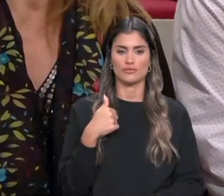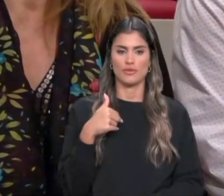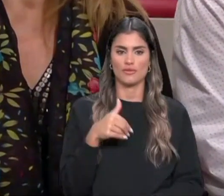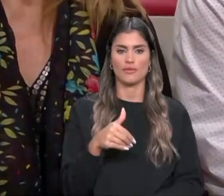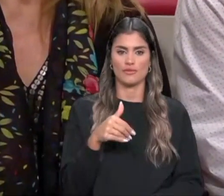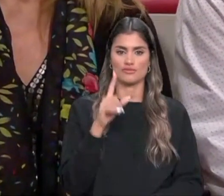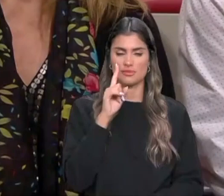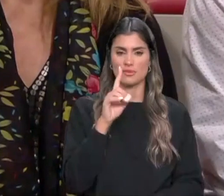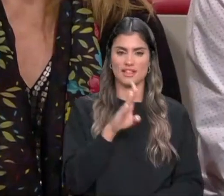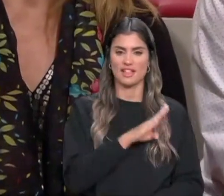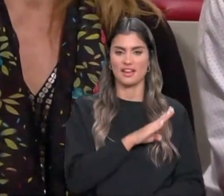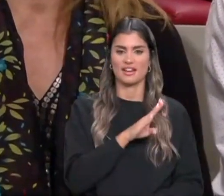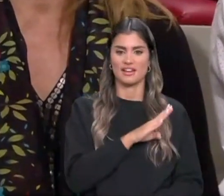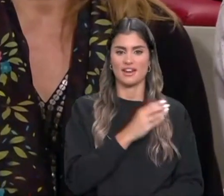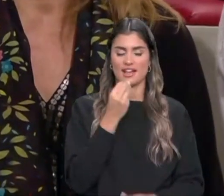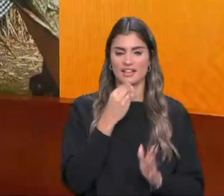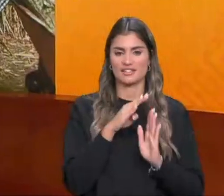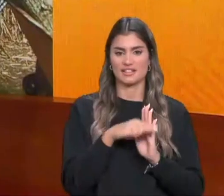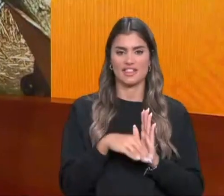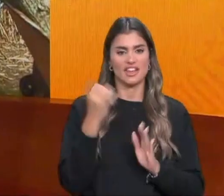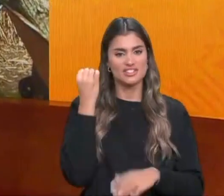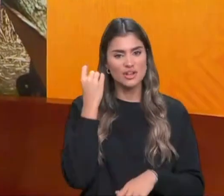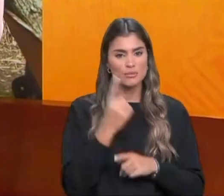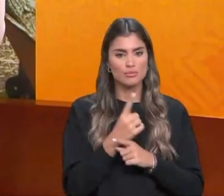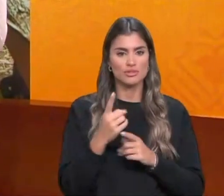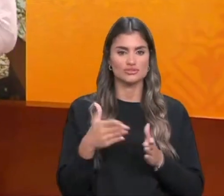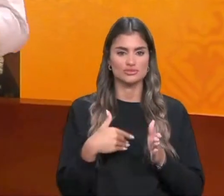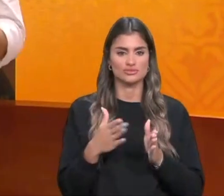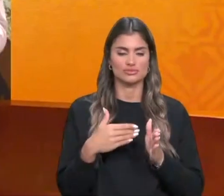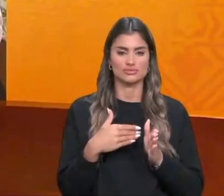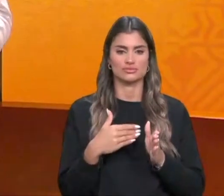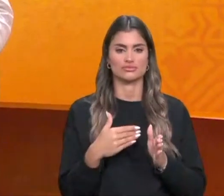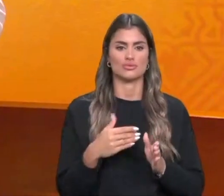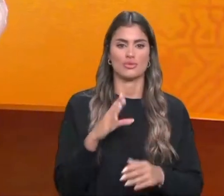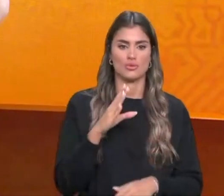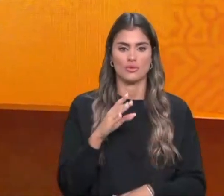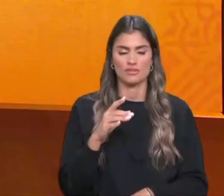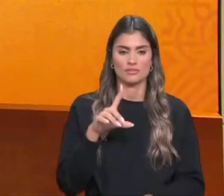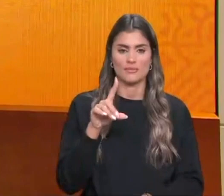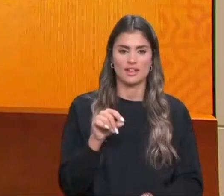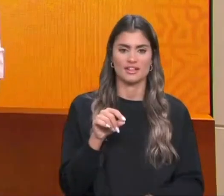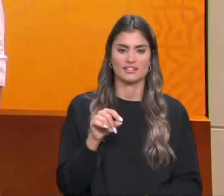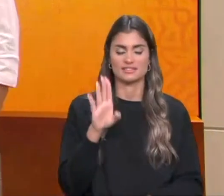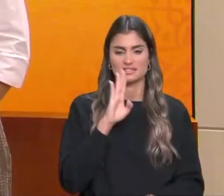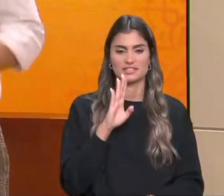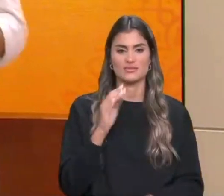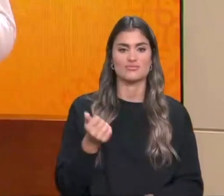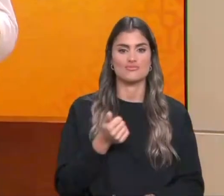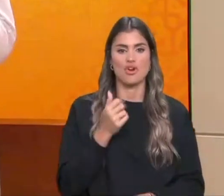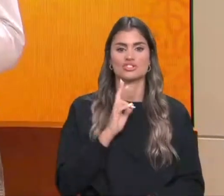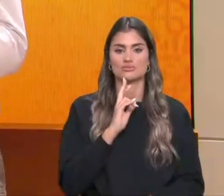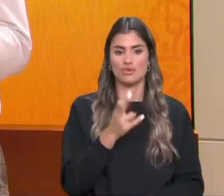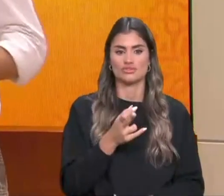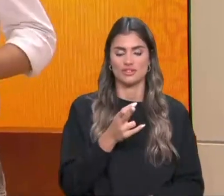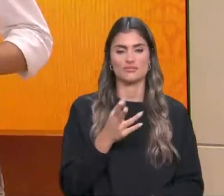Massopretto. O que tem a com a Maria da Fonte? Ah, porque ela era boa cozinheira. acertaram na resposta, tem um brinde. Ai, Alder, foca-te. Vamos